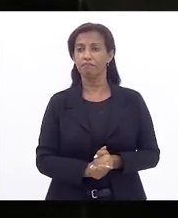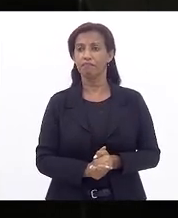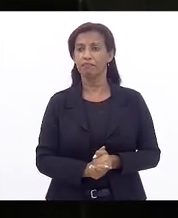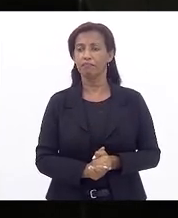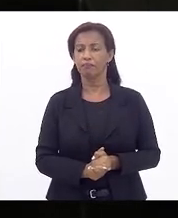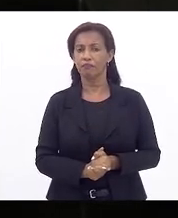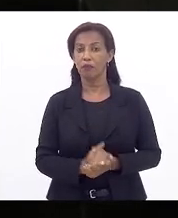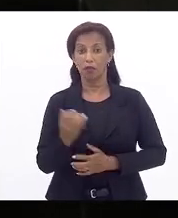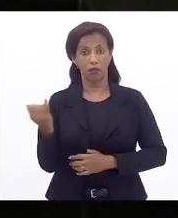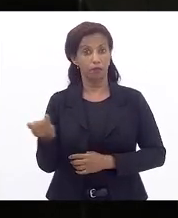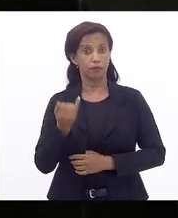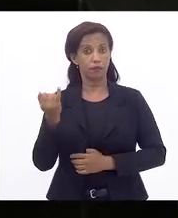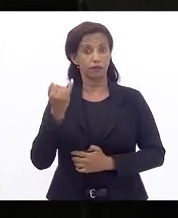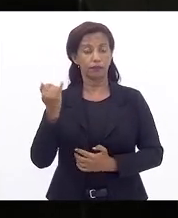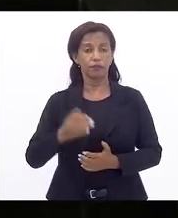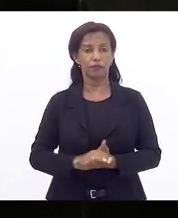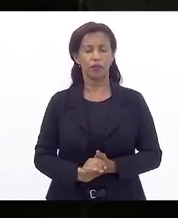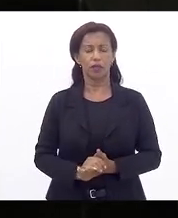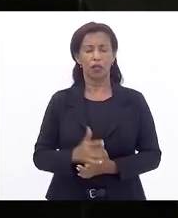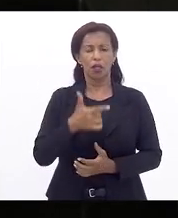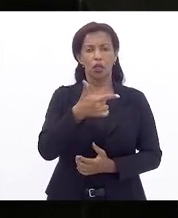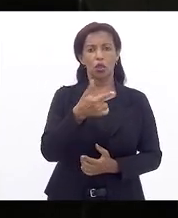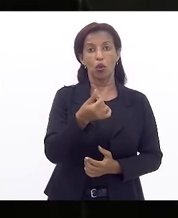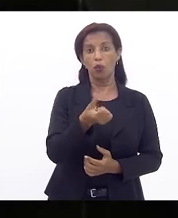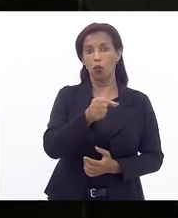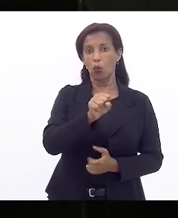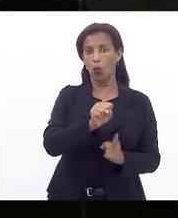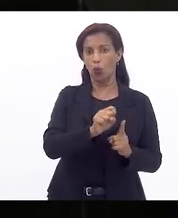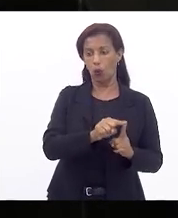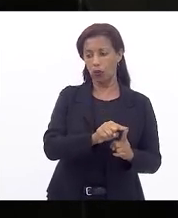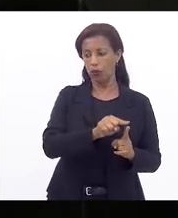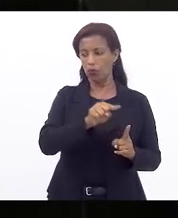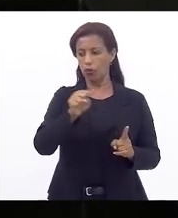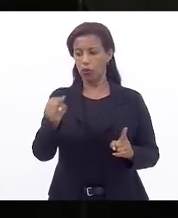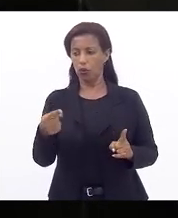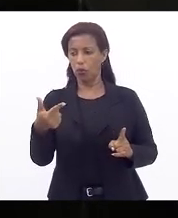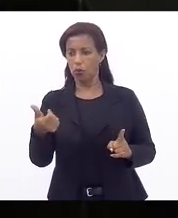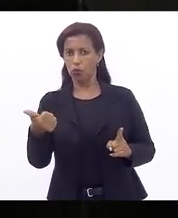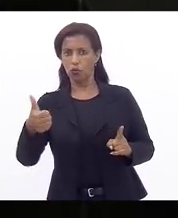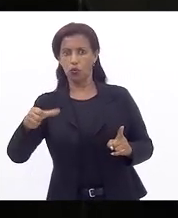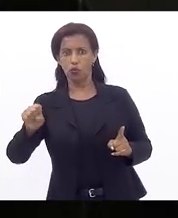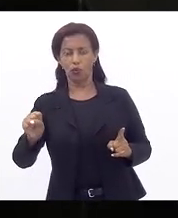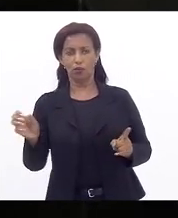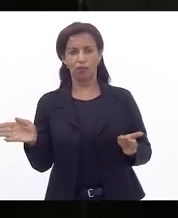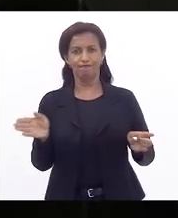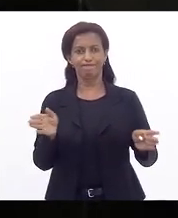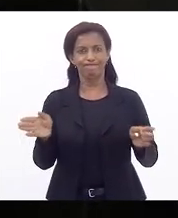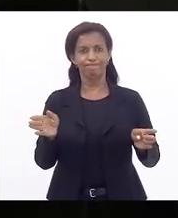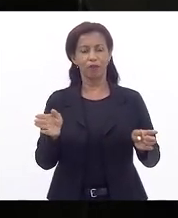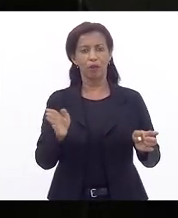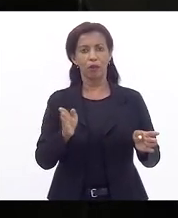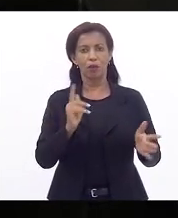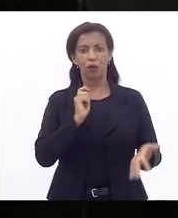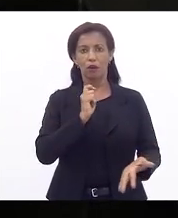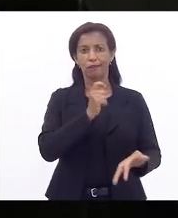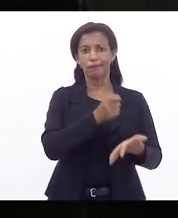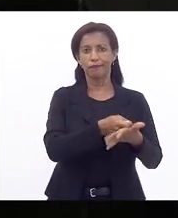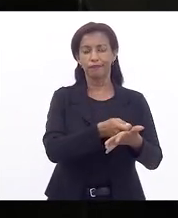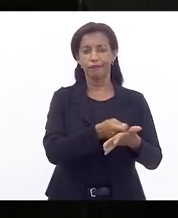relevantes, que entre 2008 e 2018 foram registradas